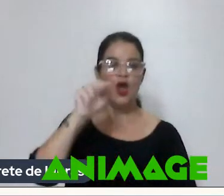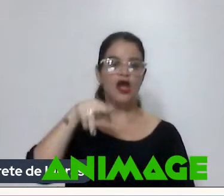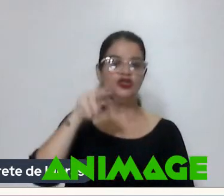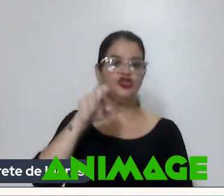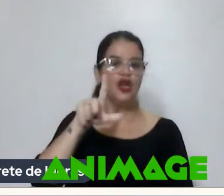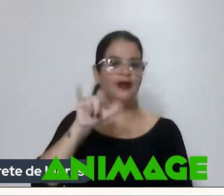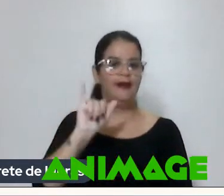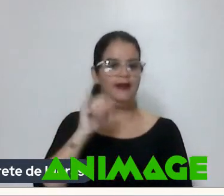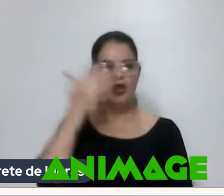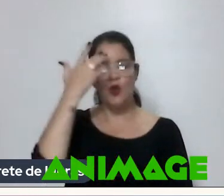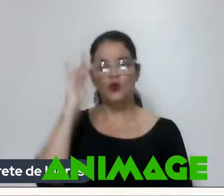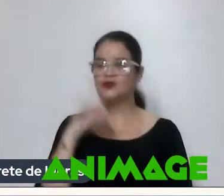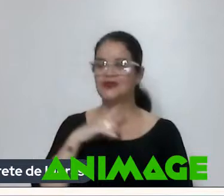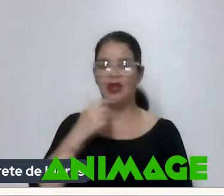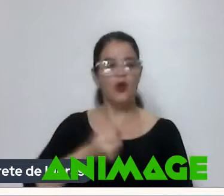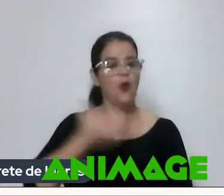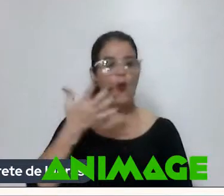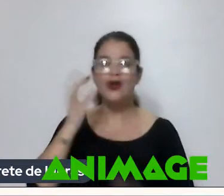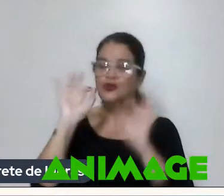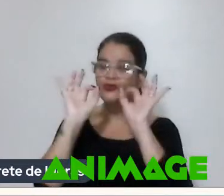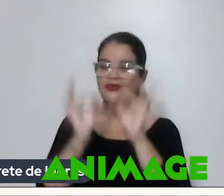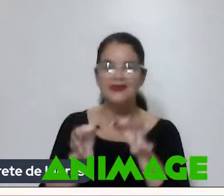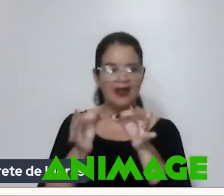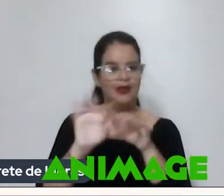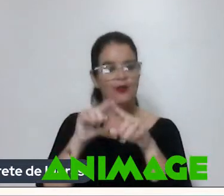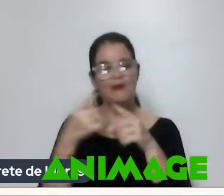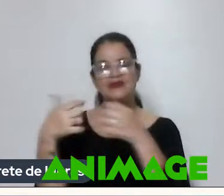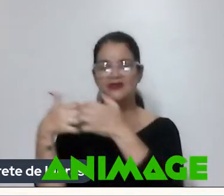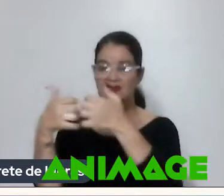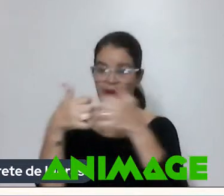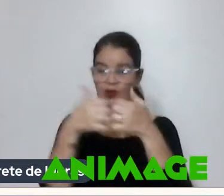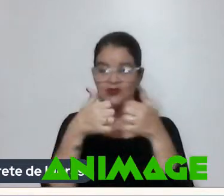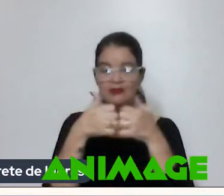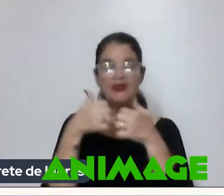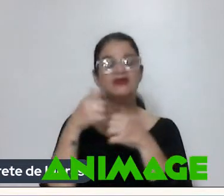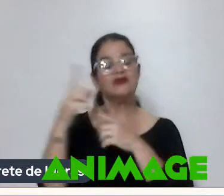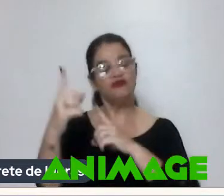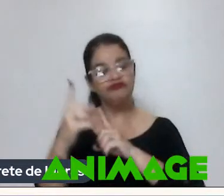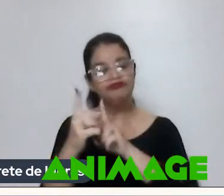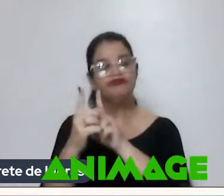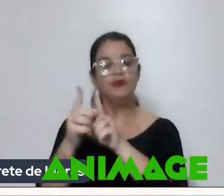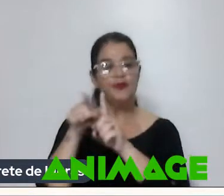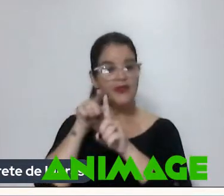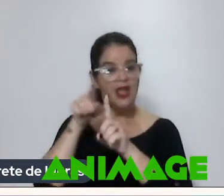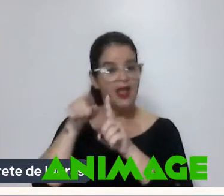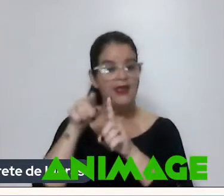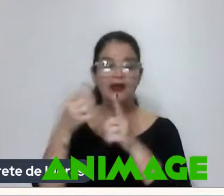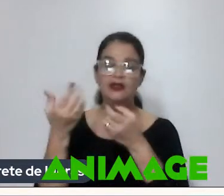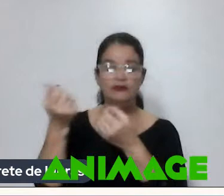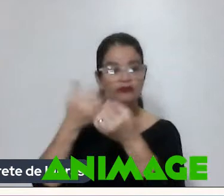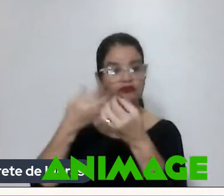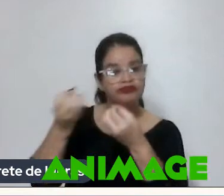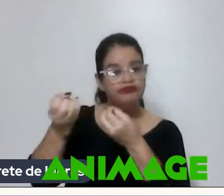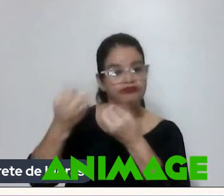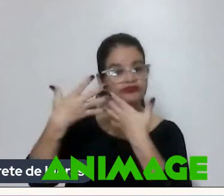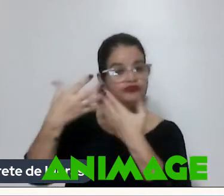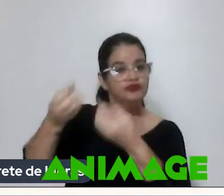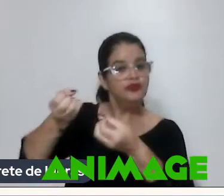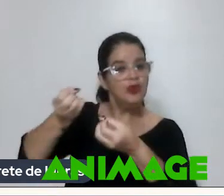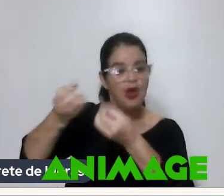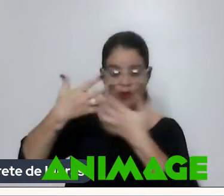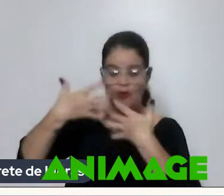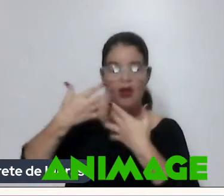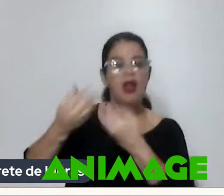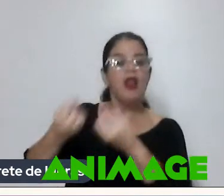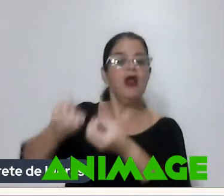Eu não sei o quanto Isso deu certo Mas essa aproximação Com ele Foi muito dele Se abrir De certa maneira Né Claro que